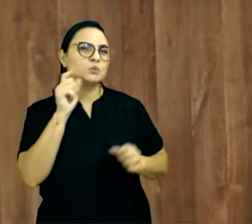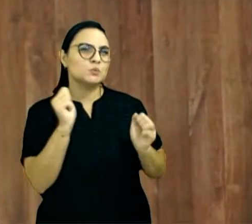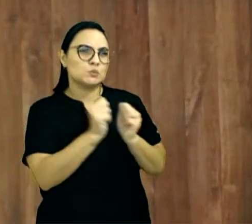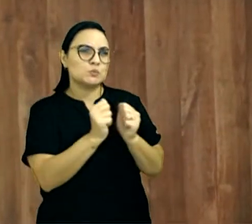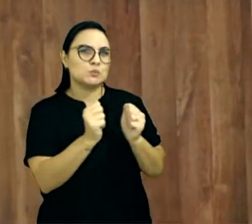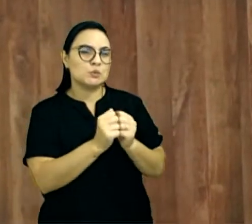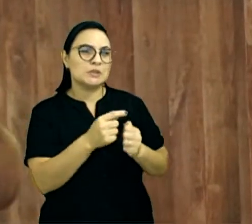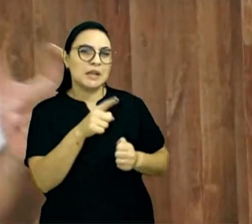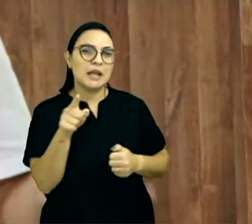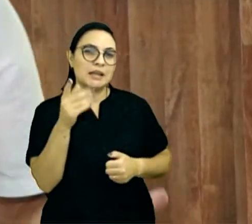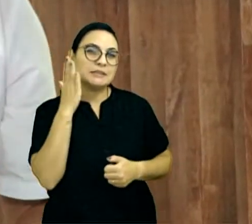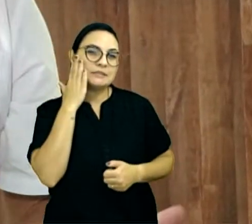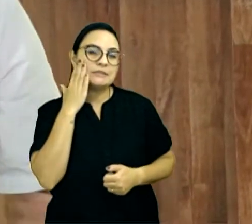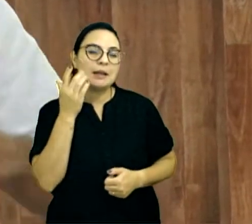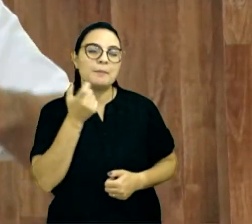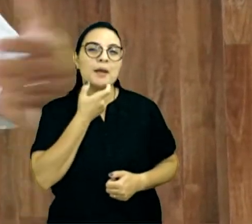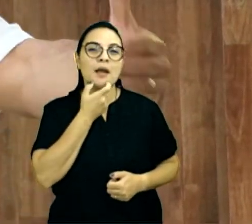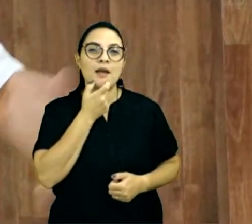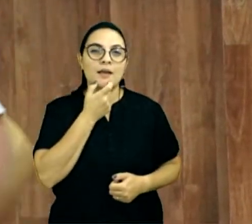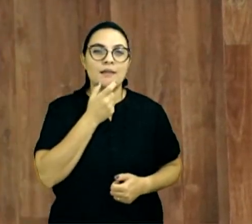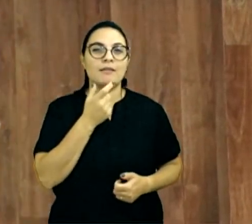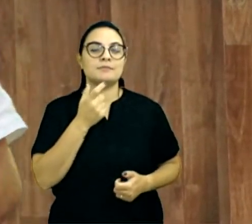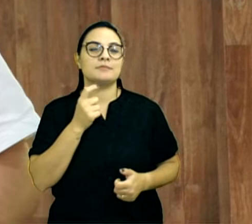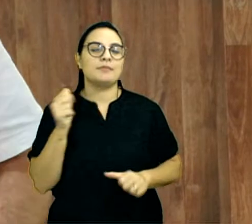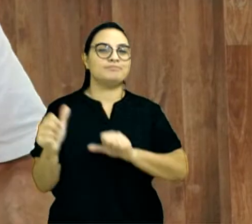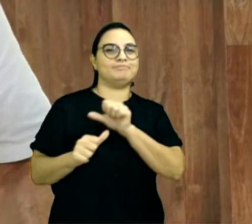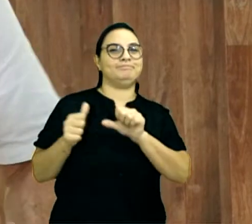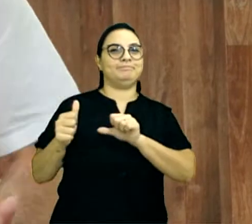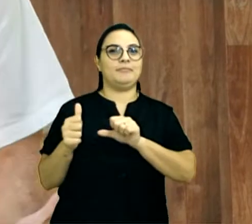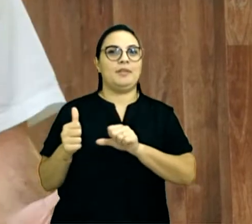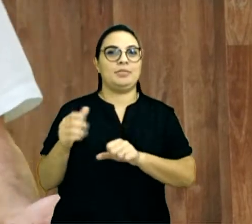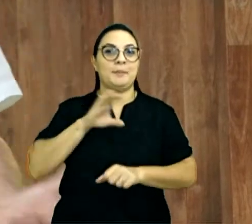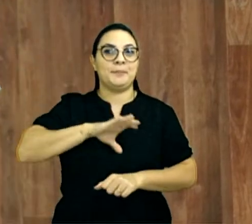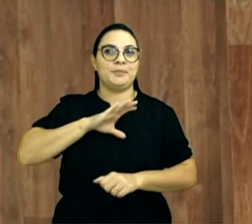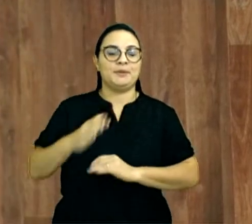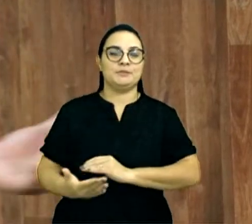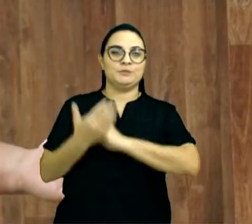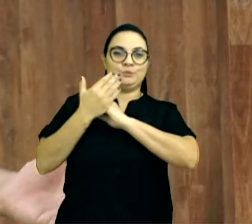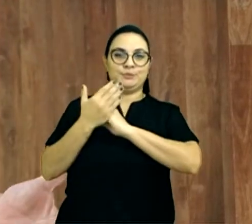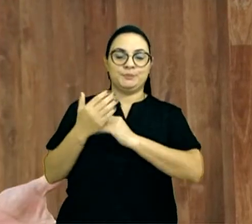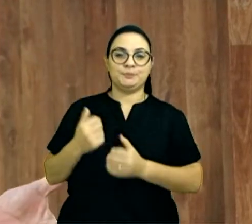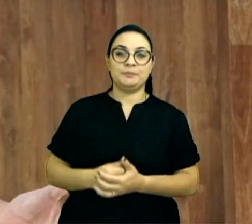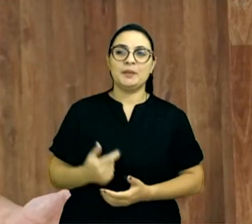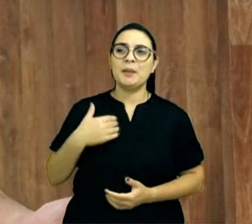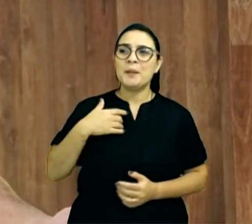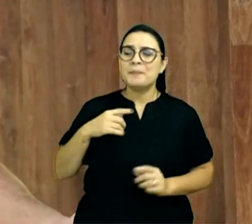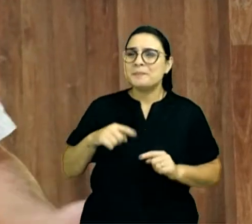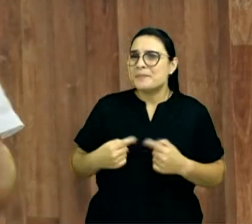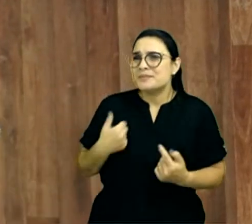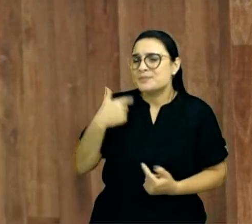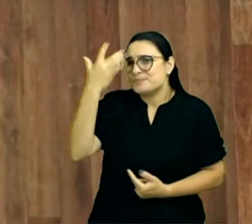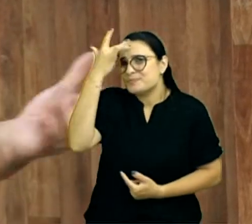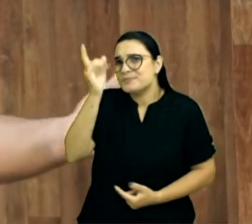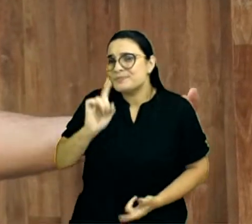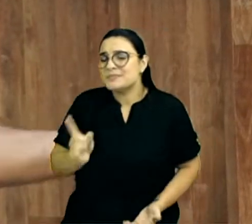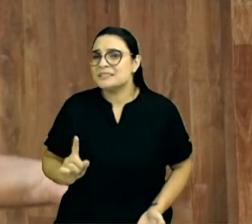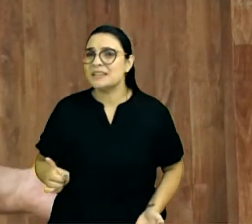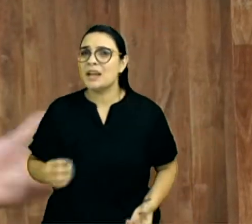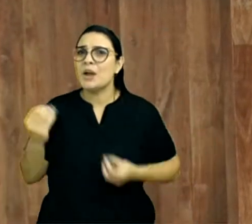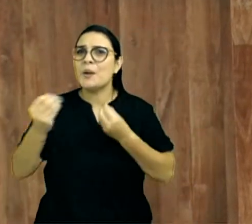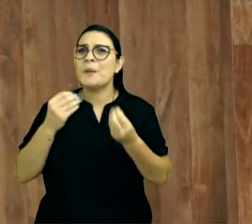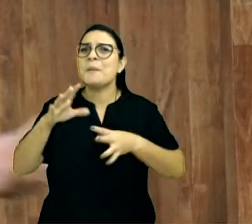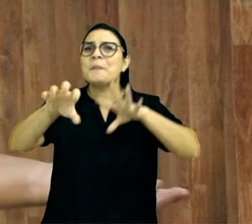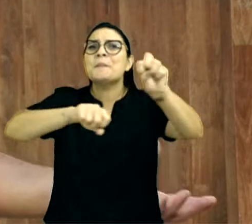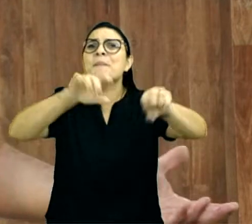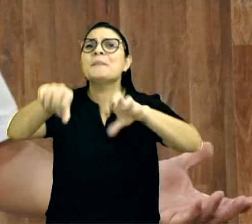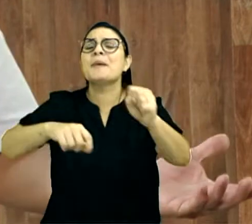aqui no Brasil, então ele falava português, então ele foi me ajudando, só que eu não fui preparado para isso, no sentido de trazer roupa